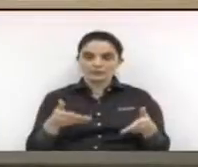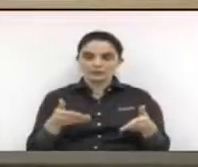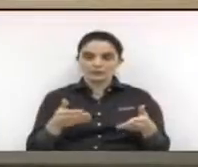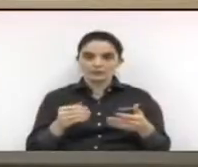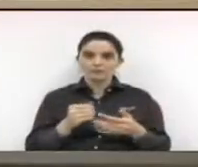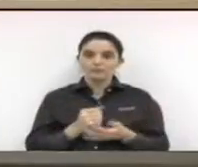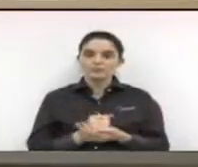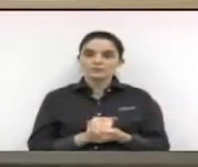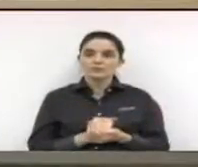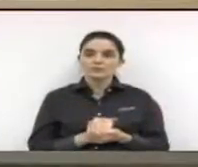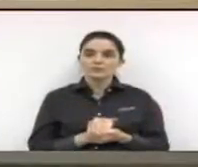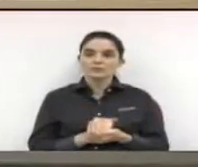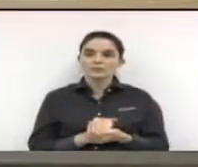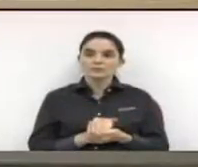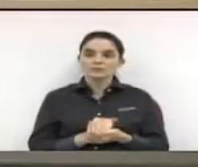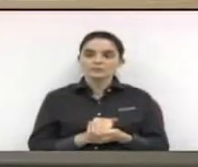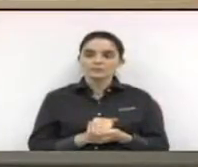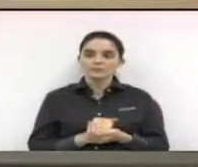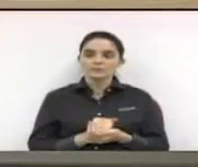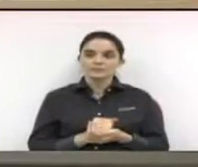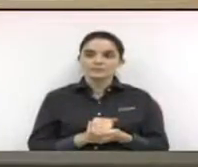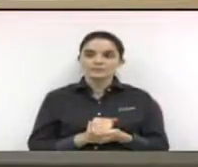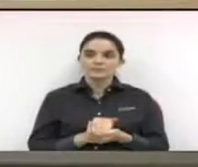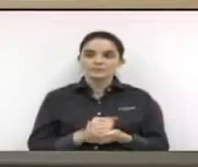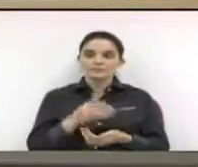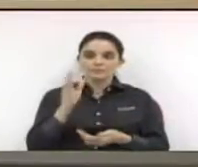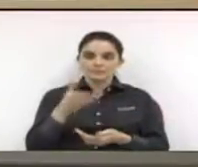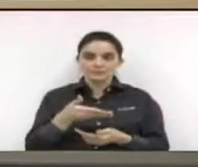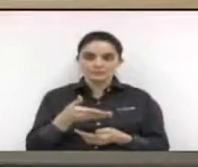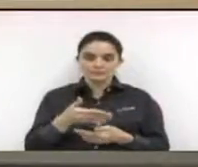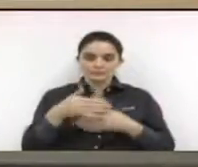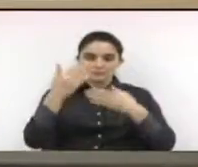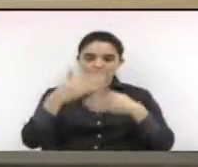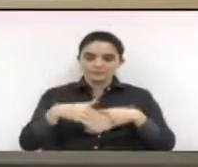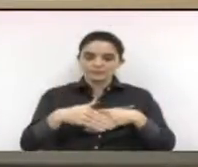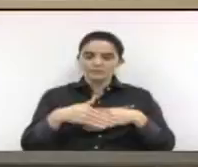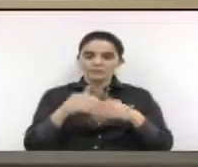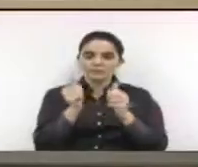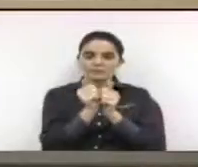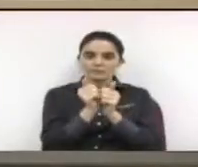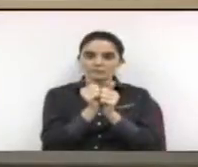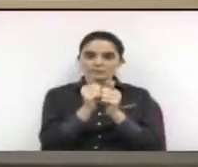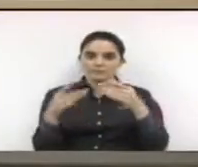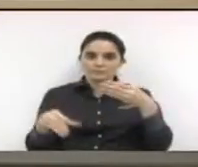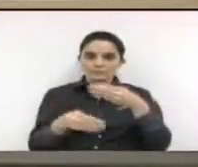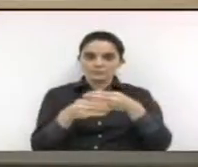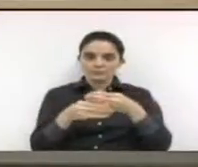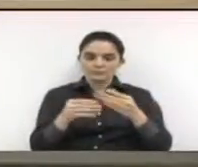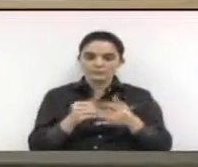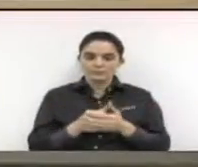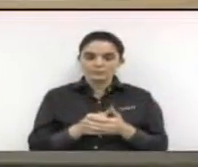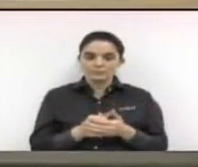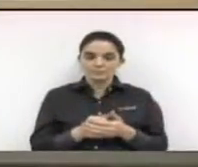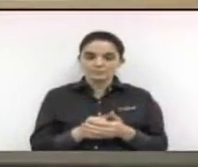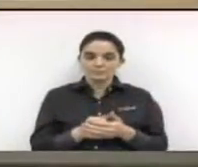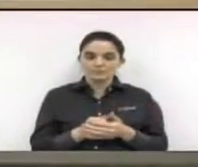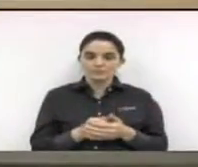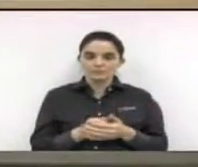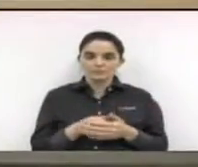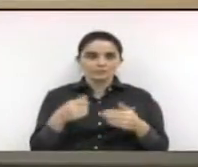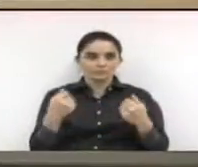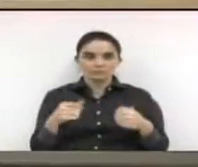relator o melhor do parecer já está presente junto e anexado ao projeto eu dispenso